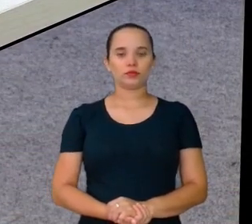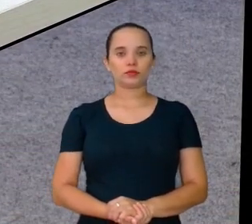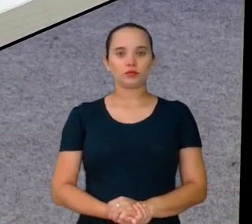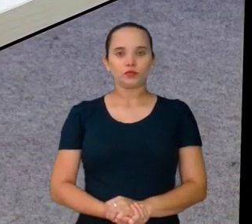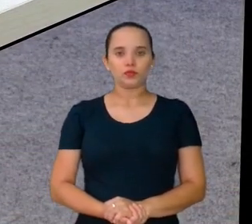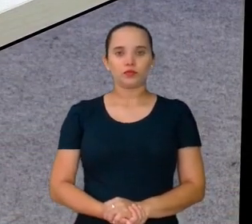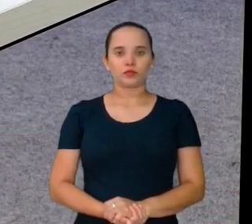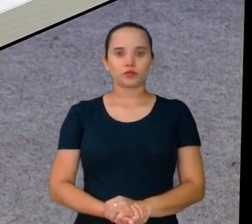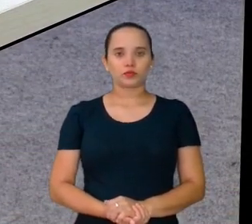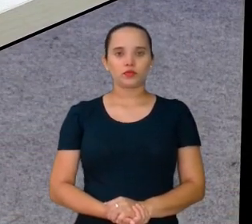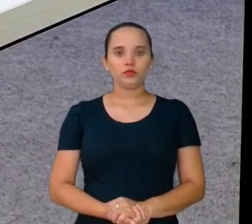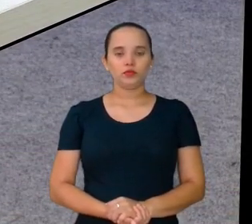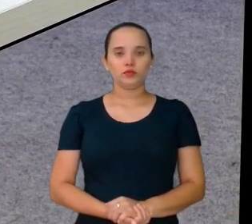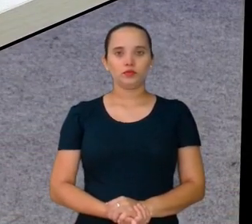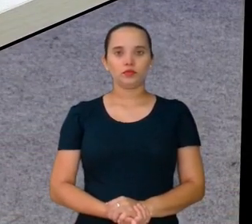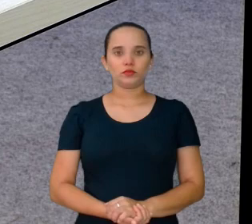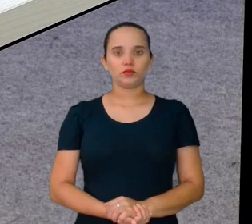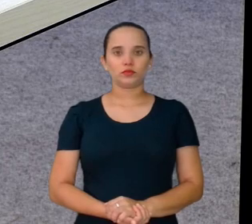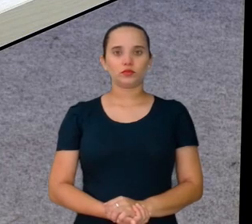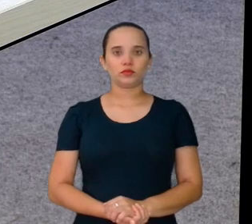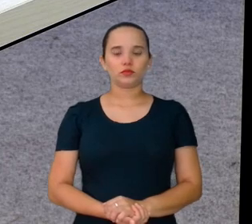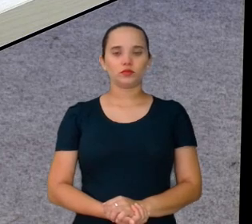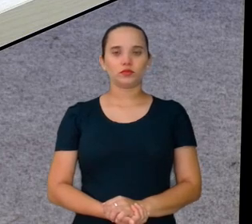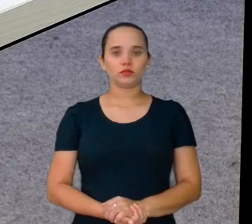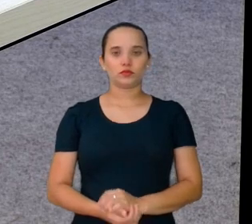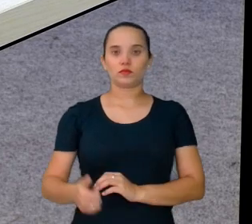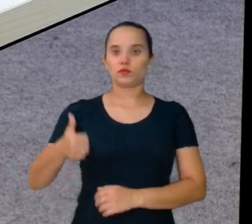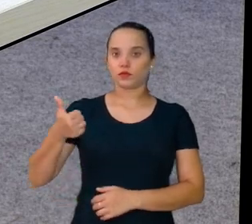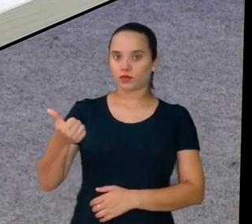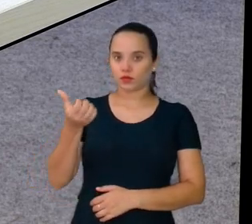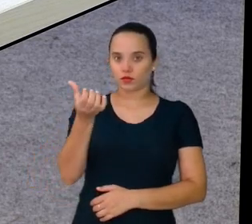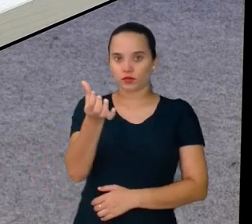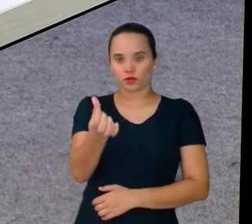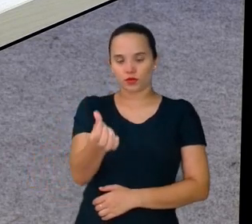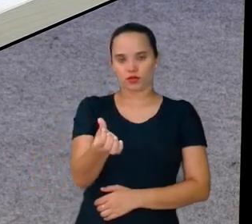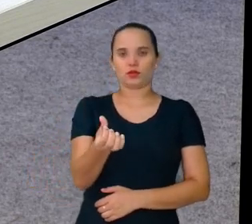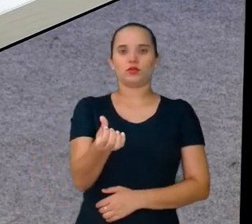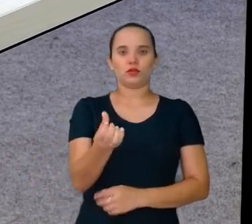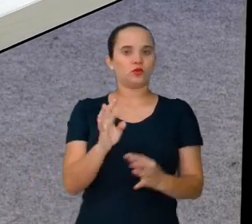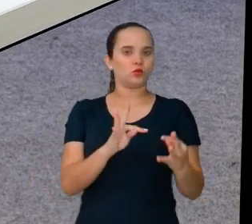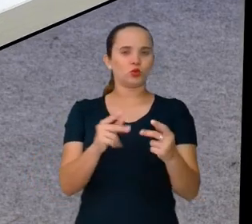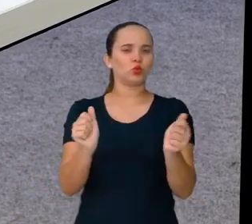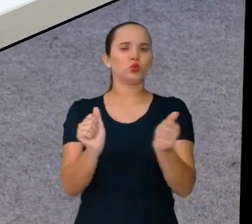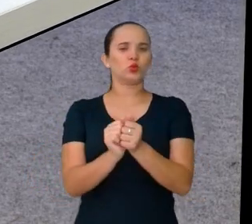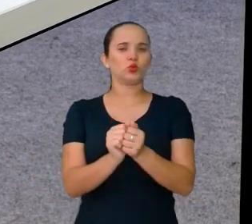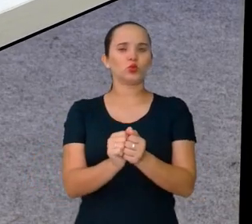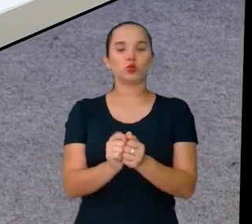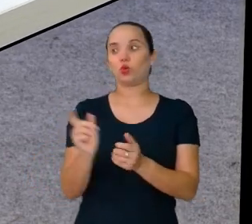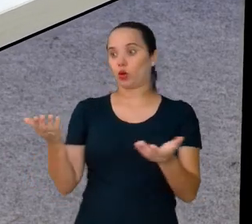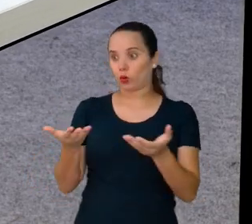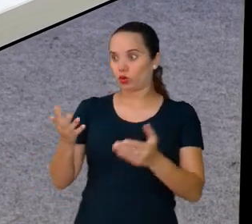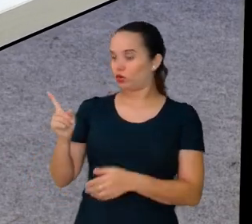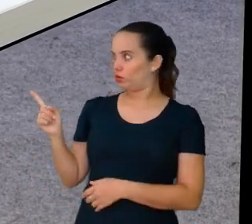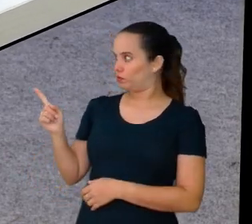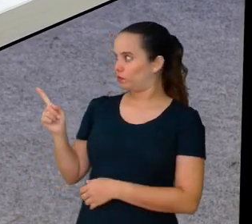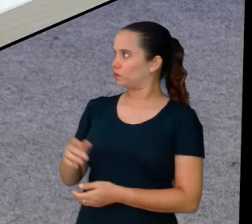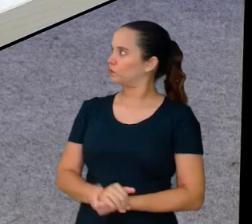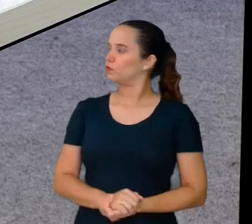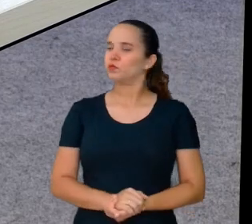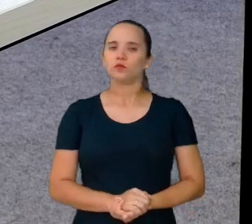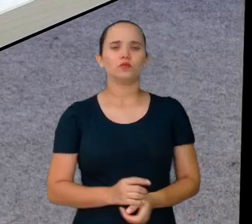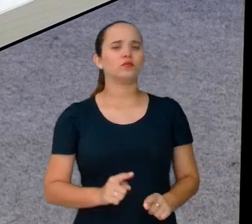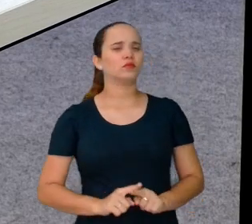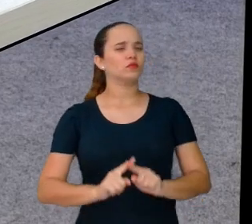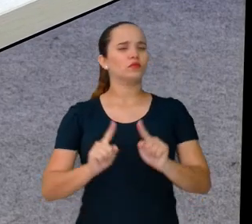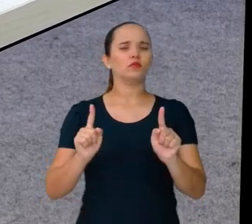11, 12, 13, 14, 15, 16. Tudo junto. Os dois aquários. Por quê?